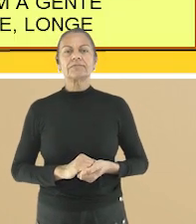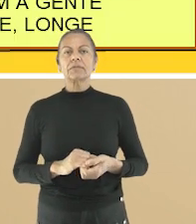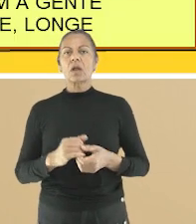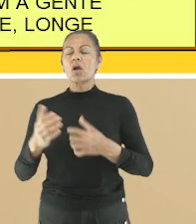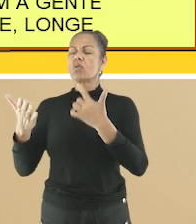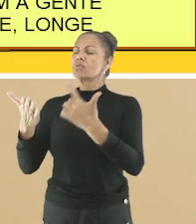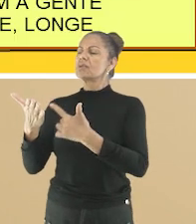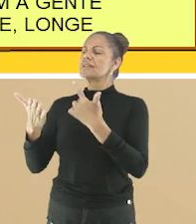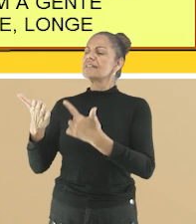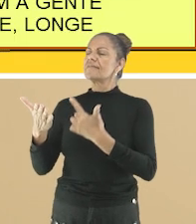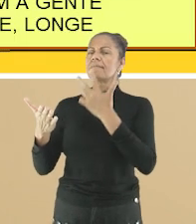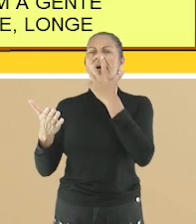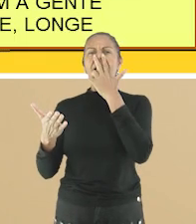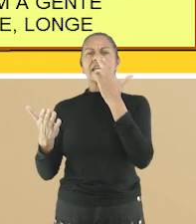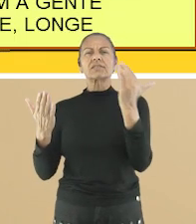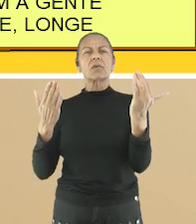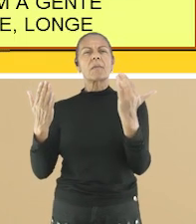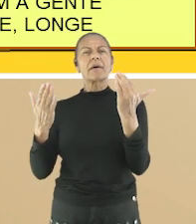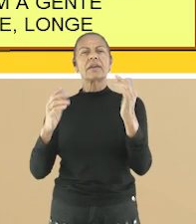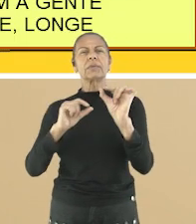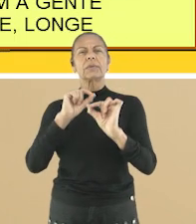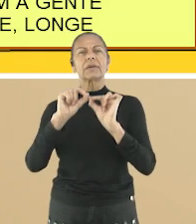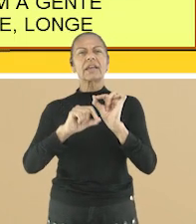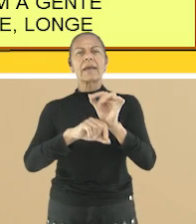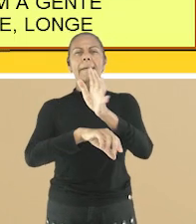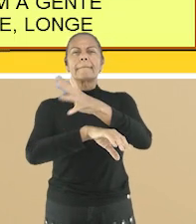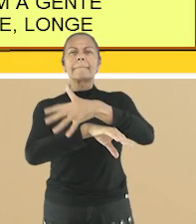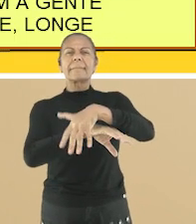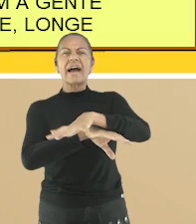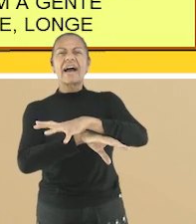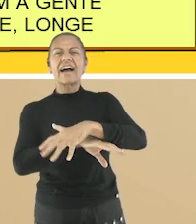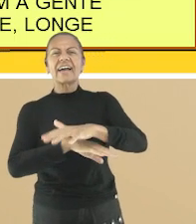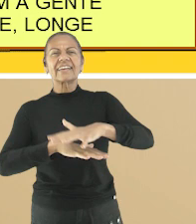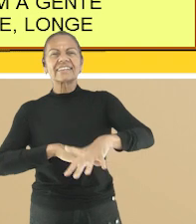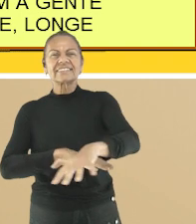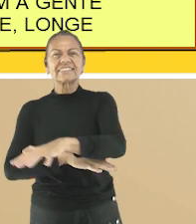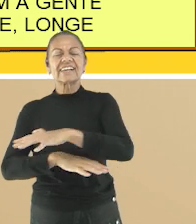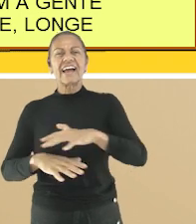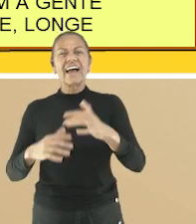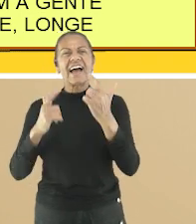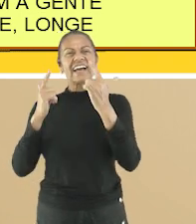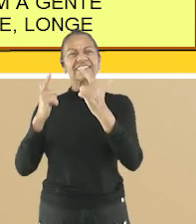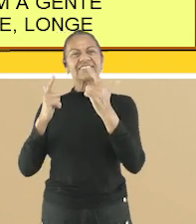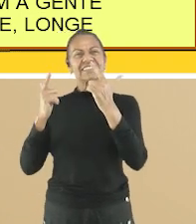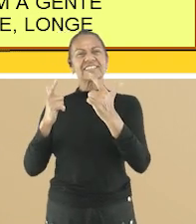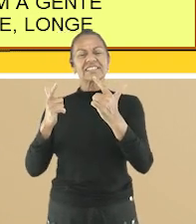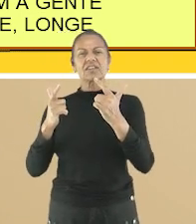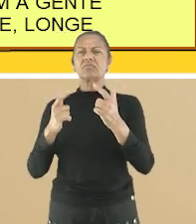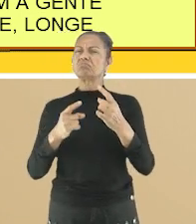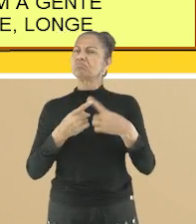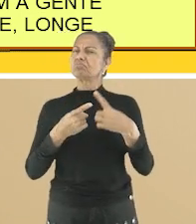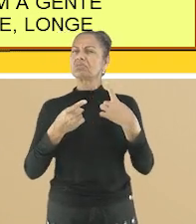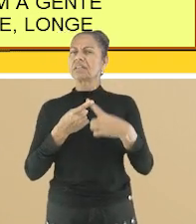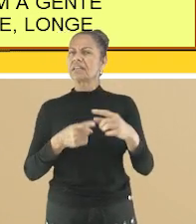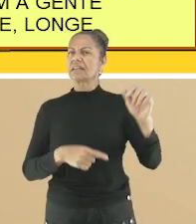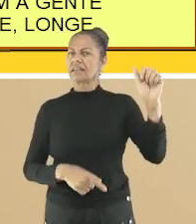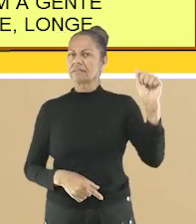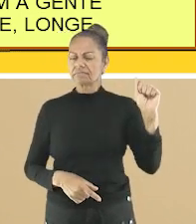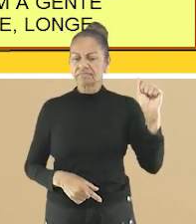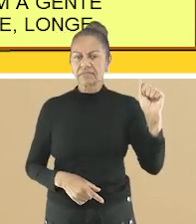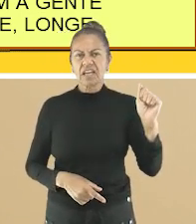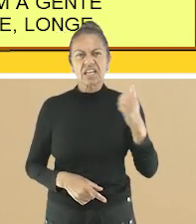3 Um livro é um parque de diversões Por quê? É cheio de sonhos coloridos